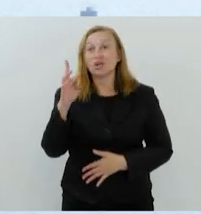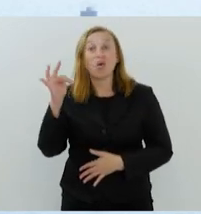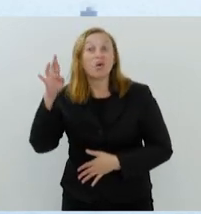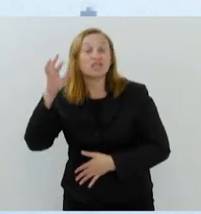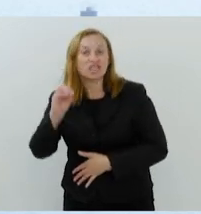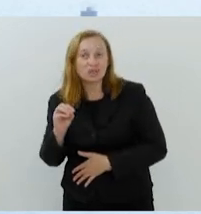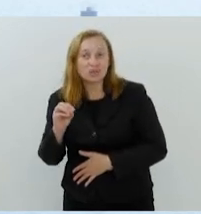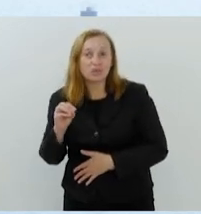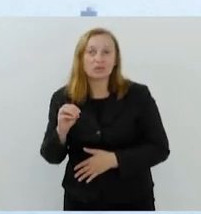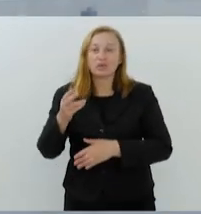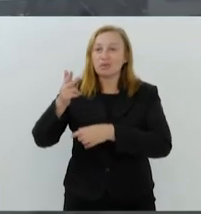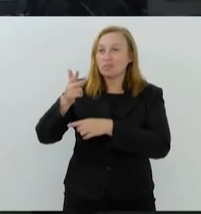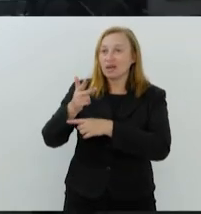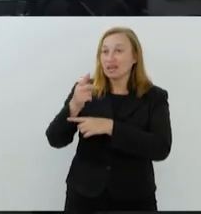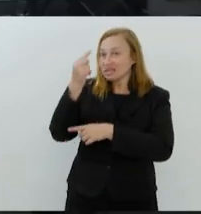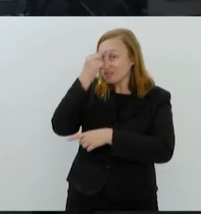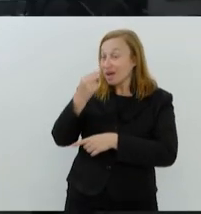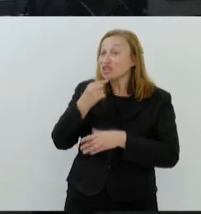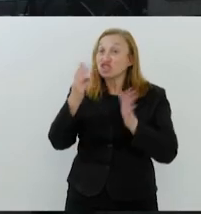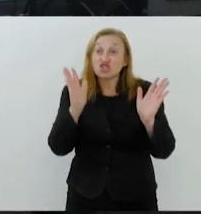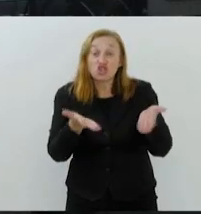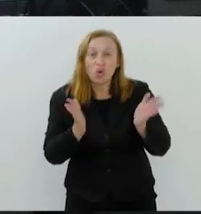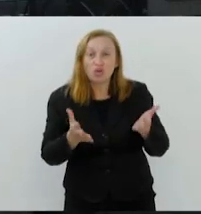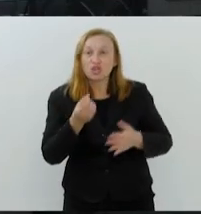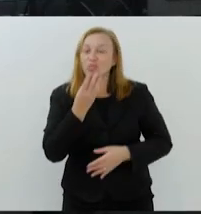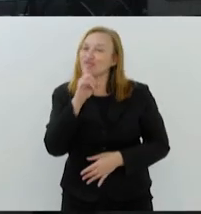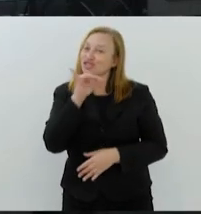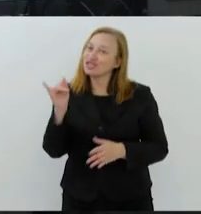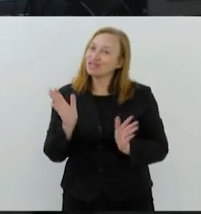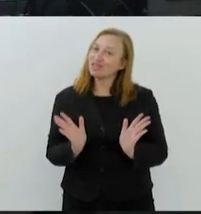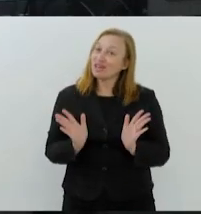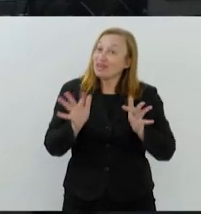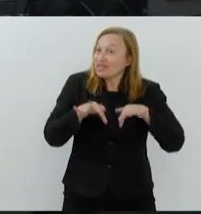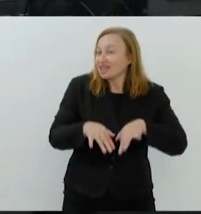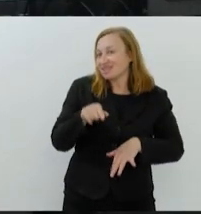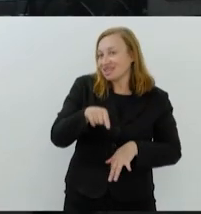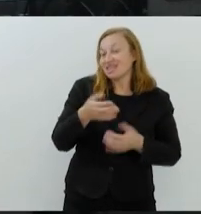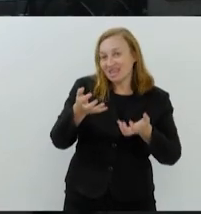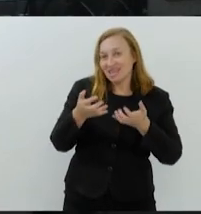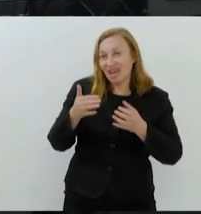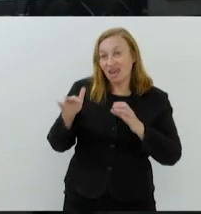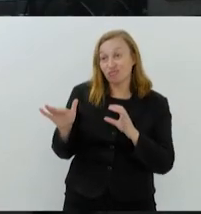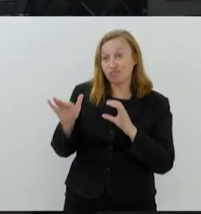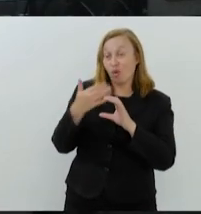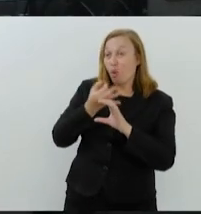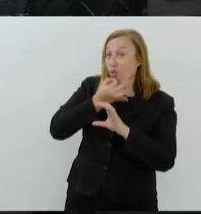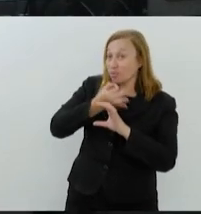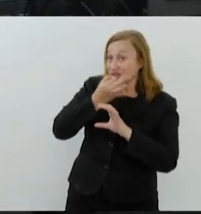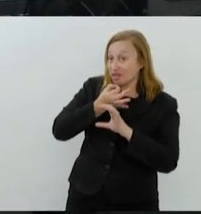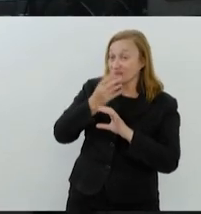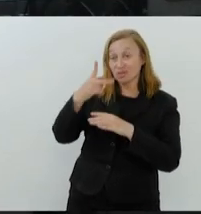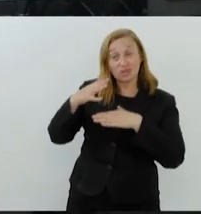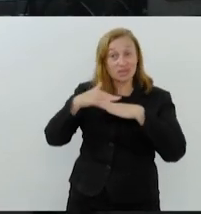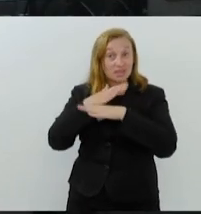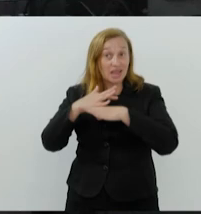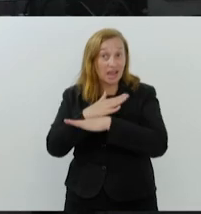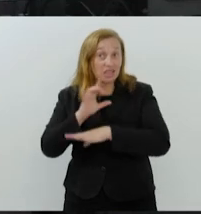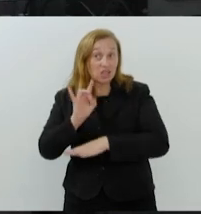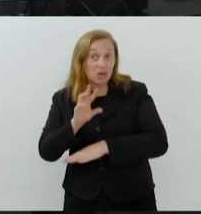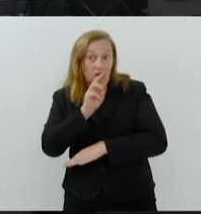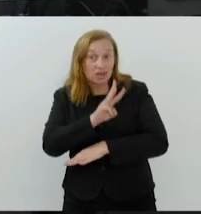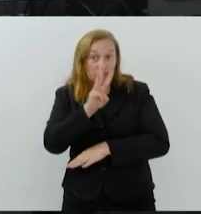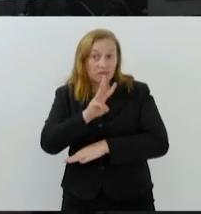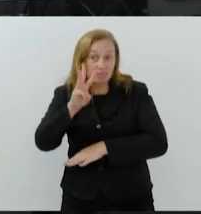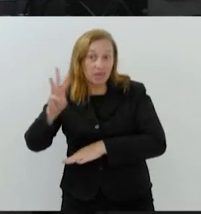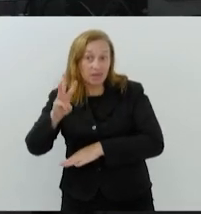pelas imagens ao vivo de hoje. O Bom Dia Alerja termina aqui. Se você quiser enviar sugestões ou vídeos aí da sua cidade, é só acessar nosso e-mail